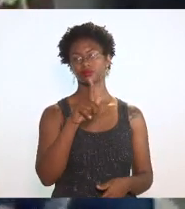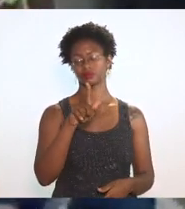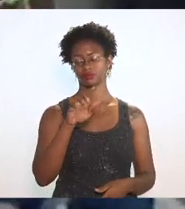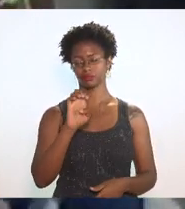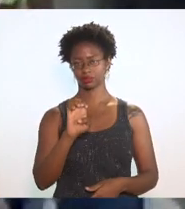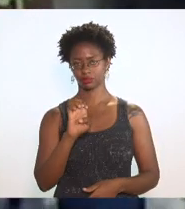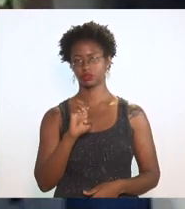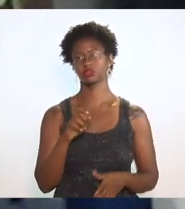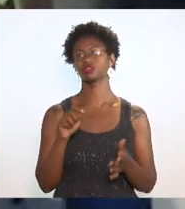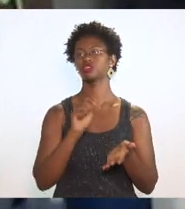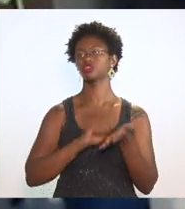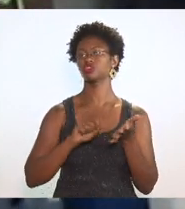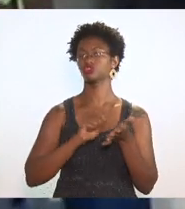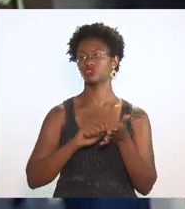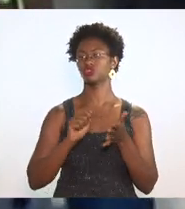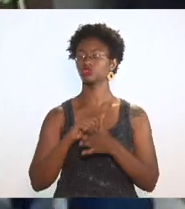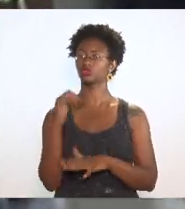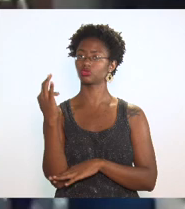formalmente